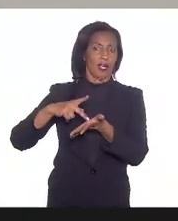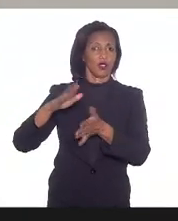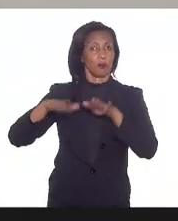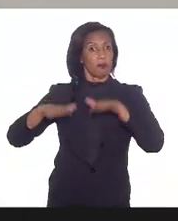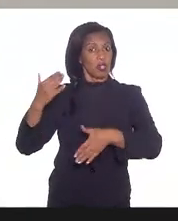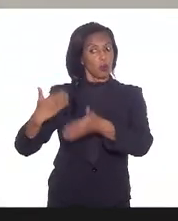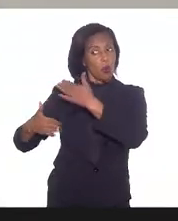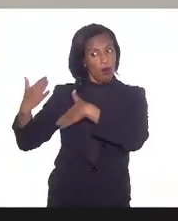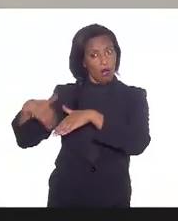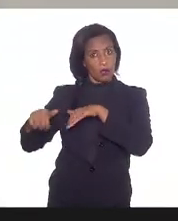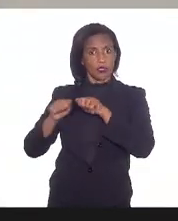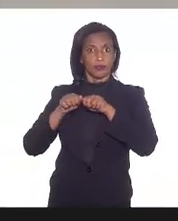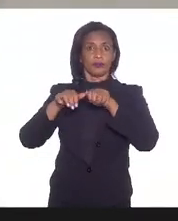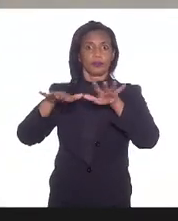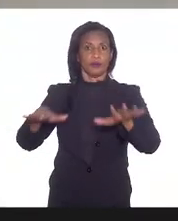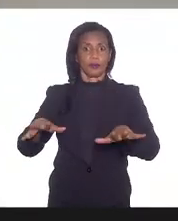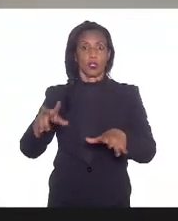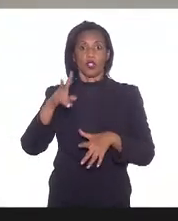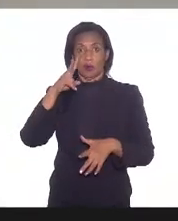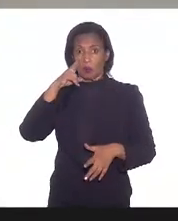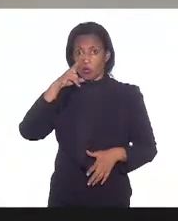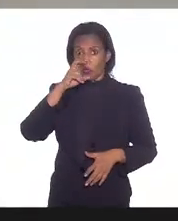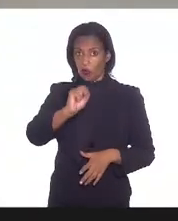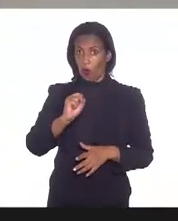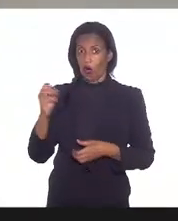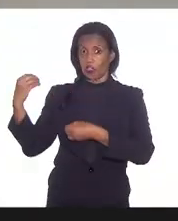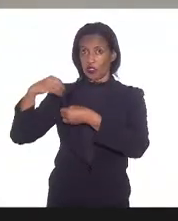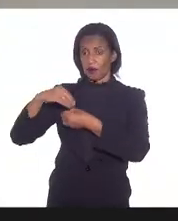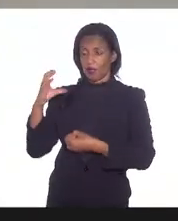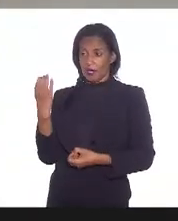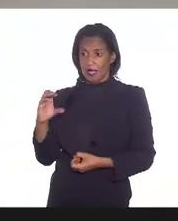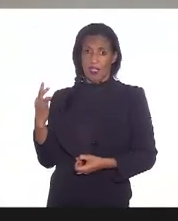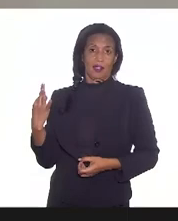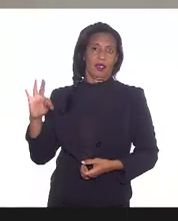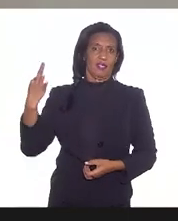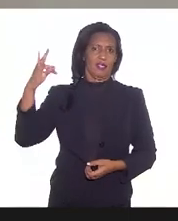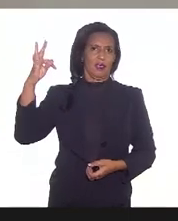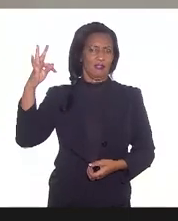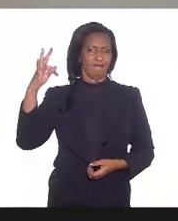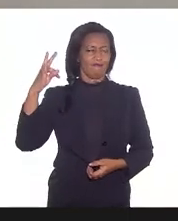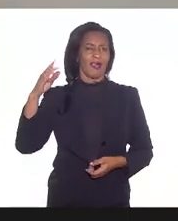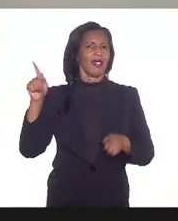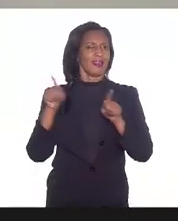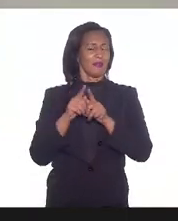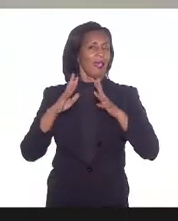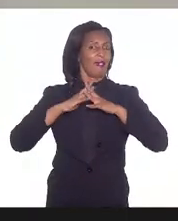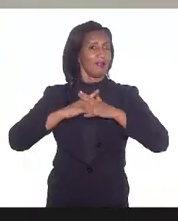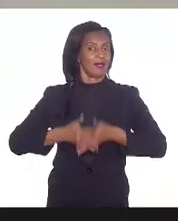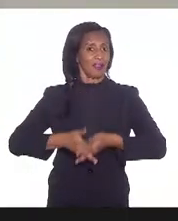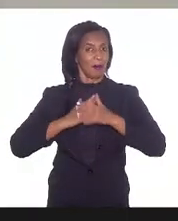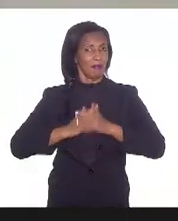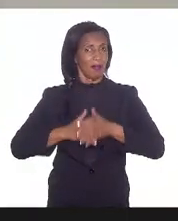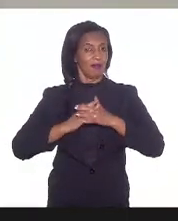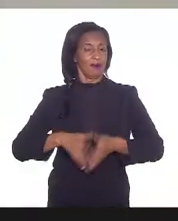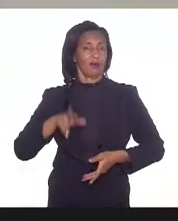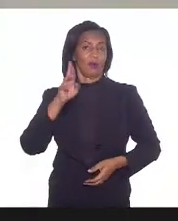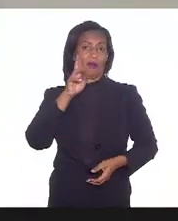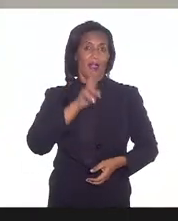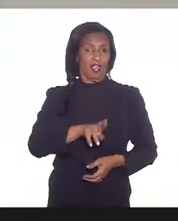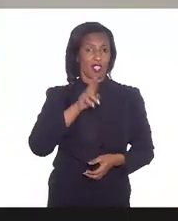pandemia nós tivemos na verdade corte de recursos na ciência e tecnologia nacional prejudicando inclusive uma resposta